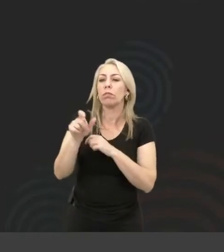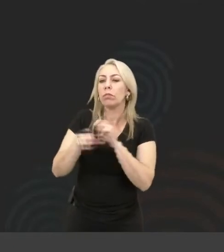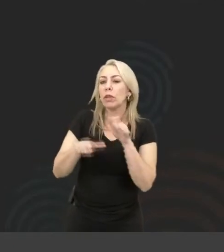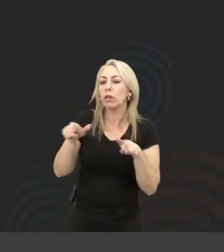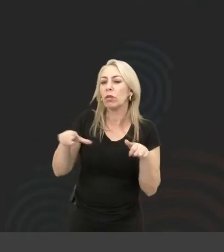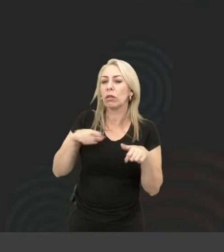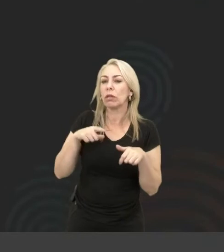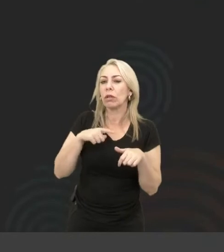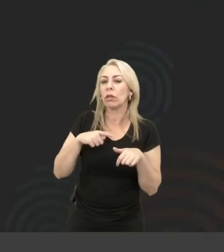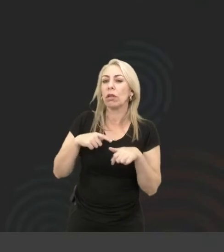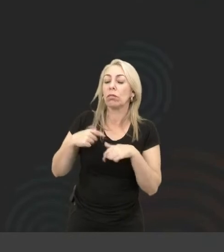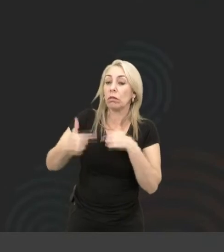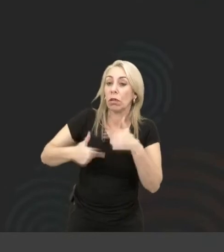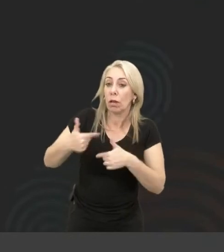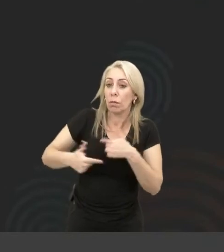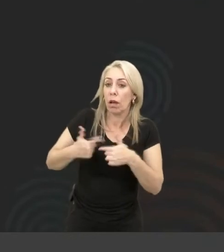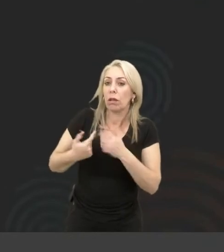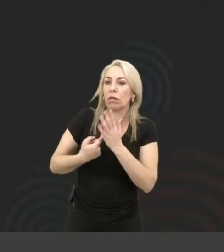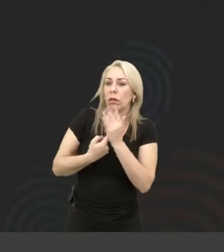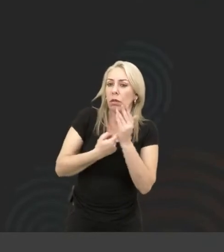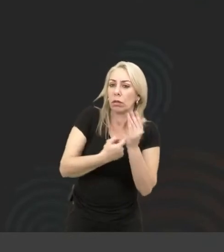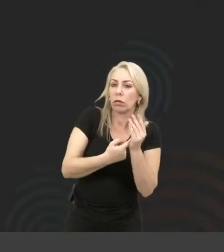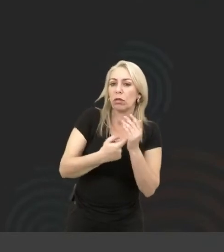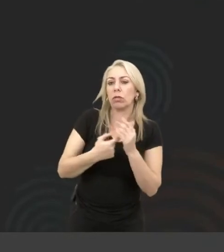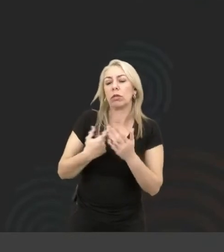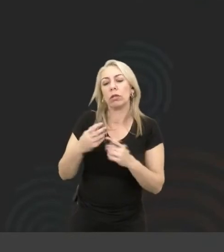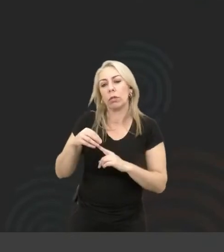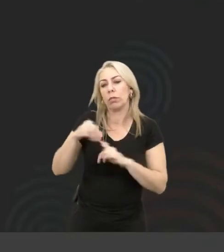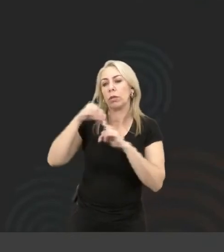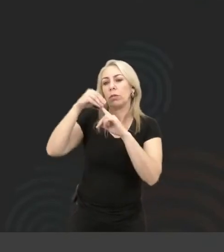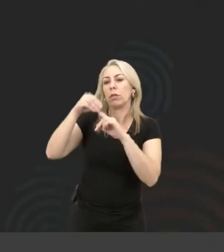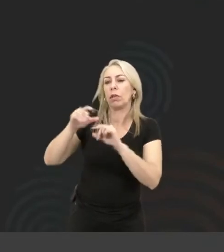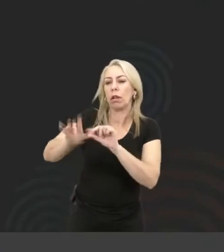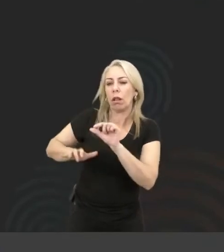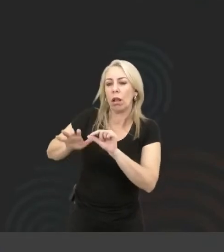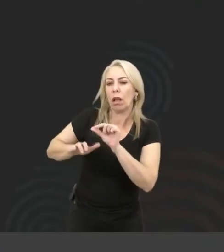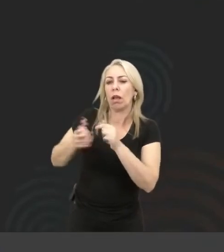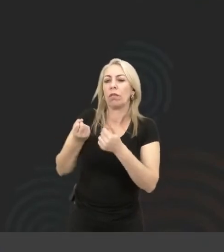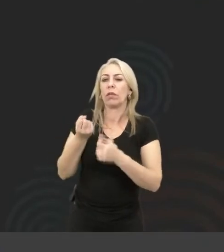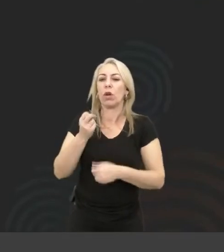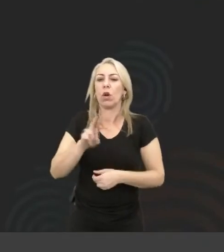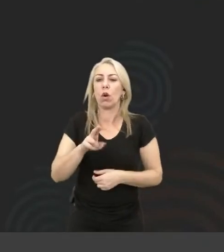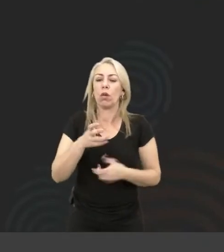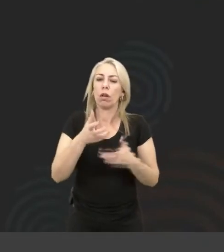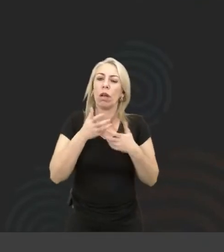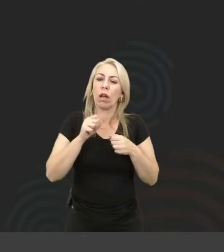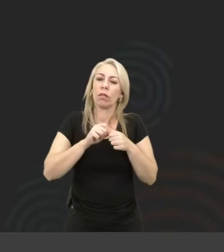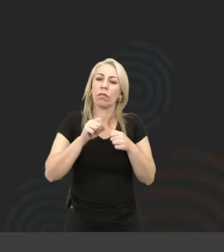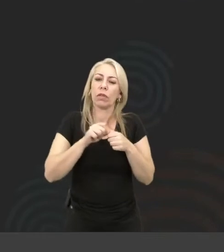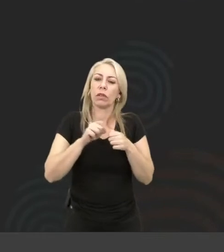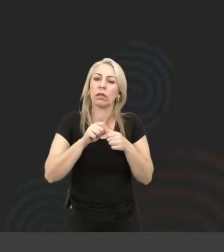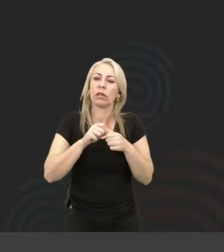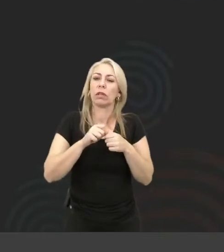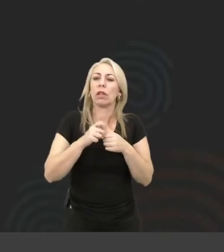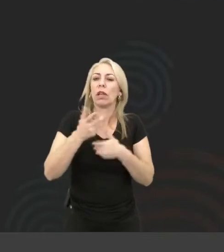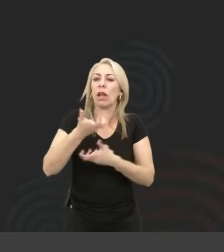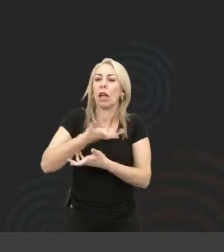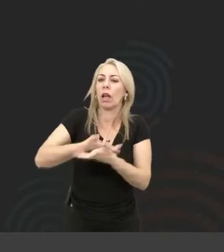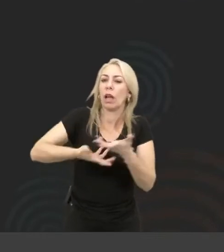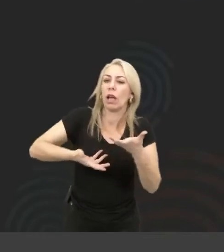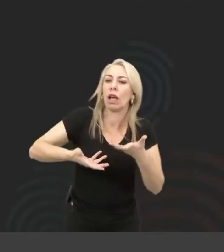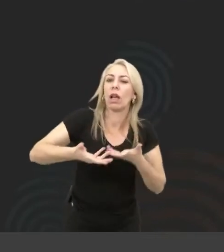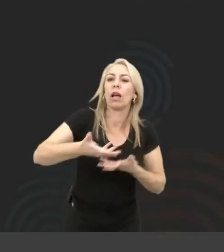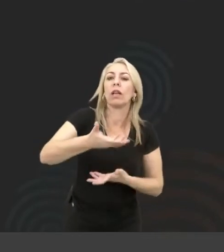estão envolvidas na tecnologia, principalmente, pessoas desenvolvedoras, ou então pessoas que querem fazer essa transição